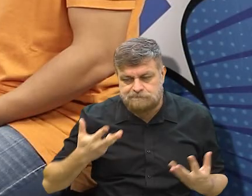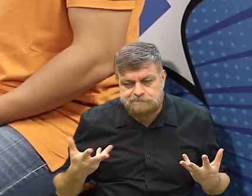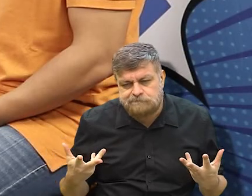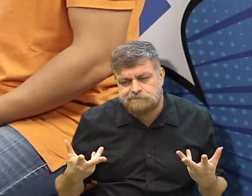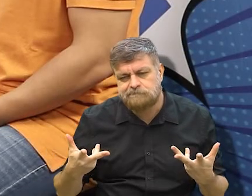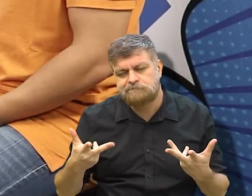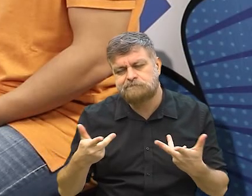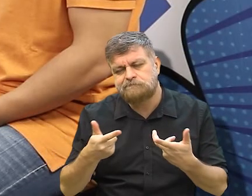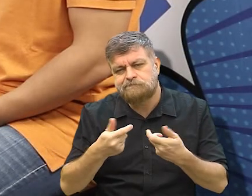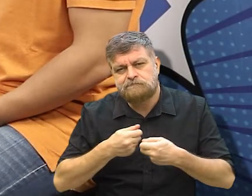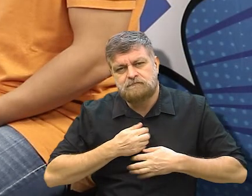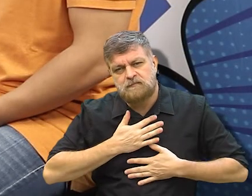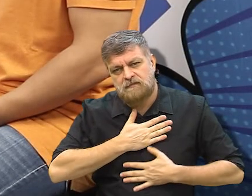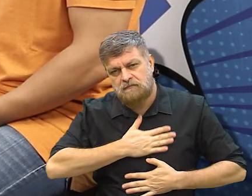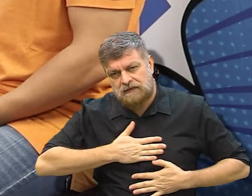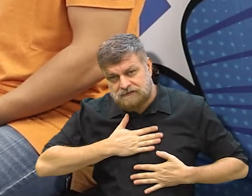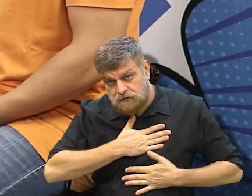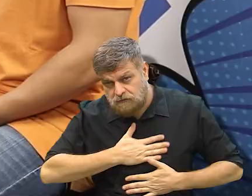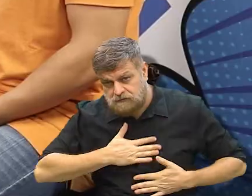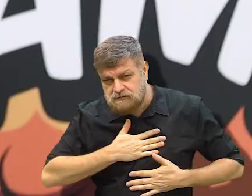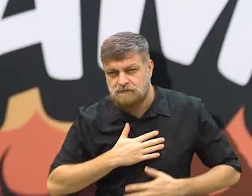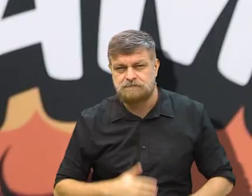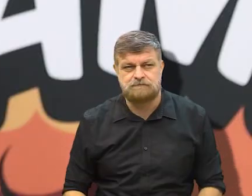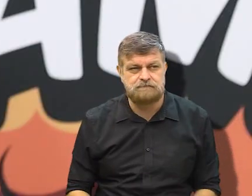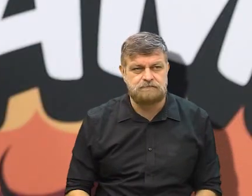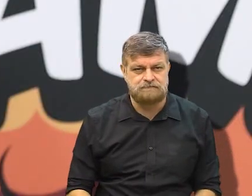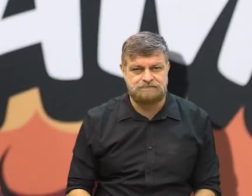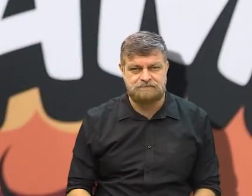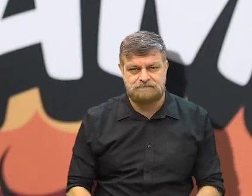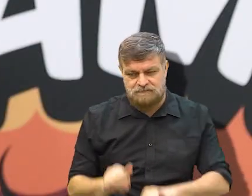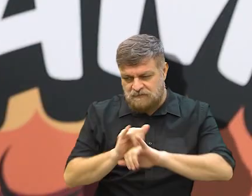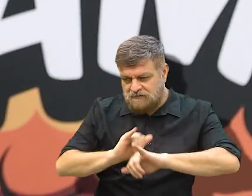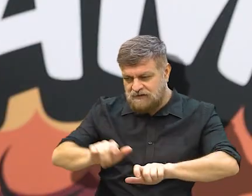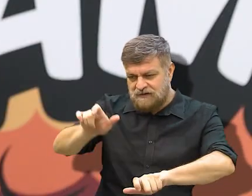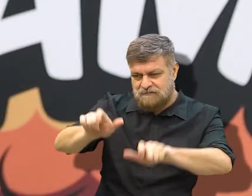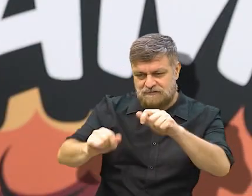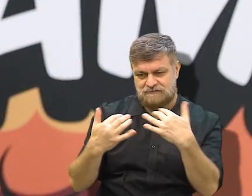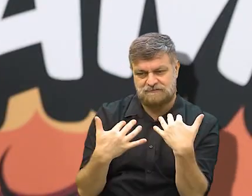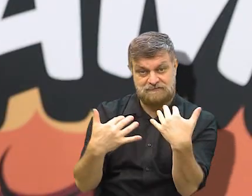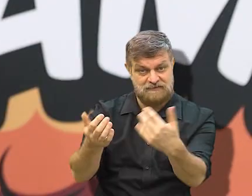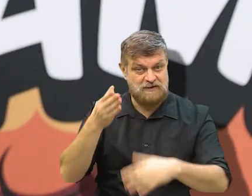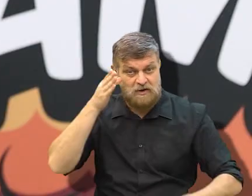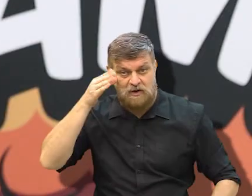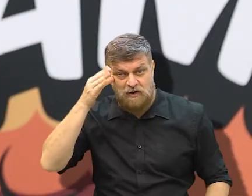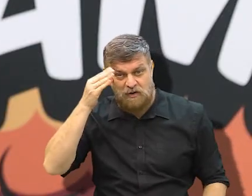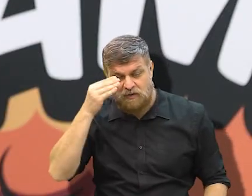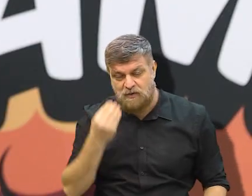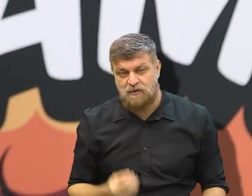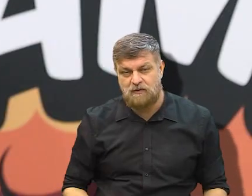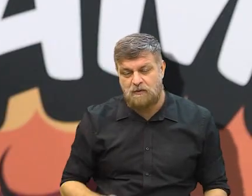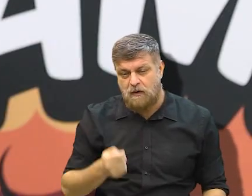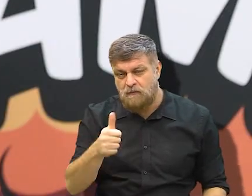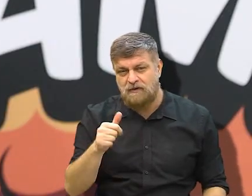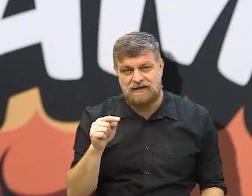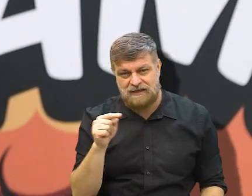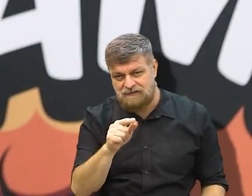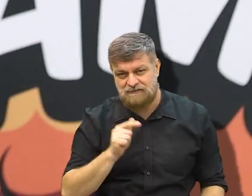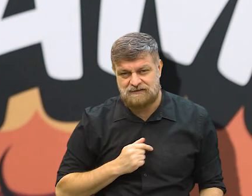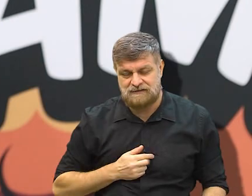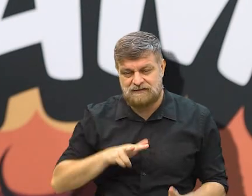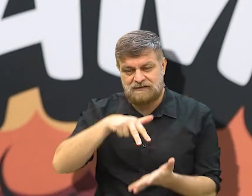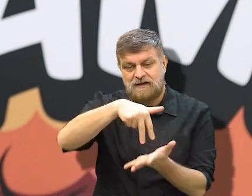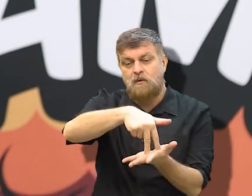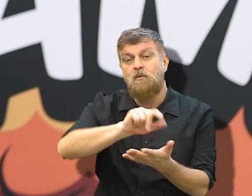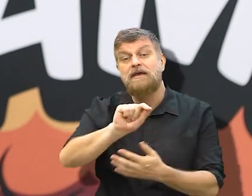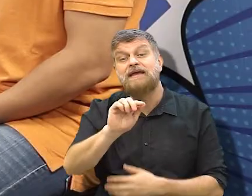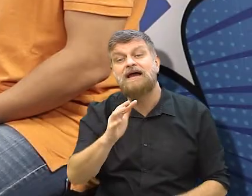extremamente prazerosa para mim. Bom, então vamos falar para o pessoal de casa, que ficou curioso aí, um pouquinho da jornada do